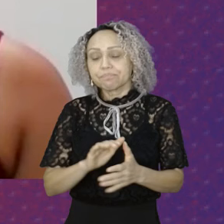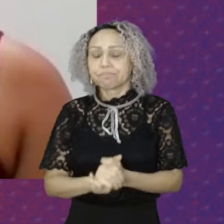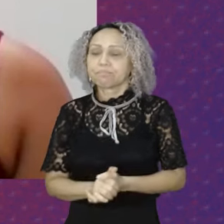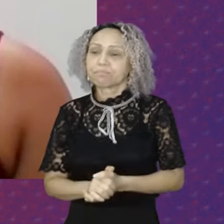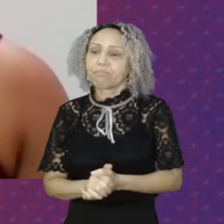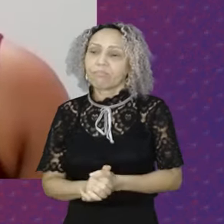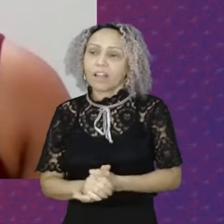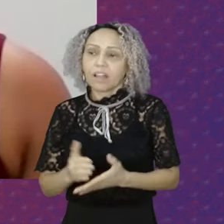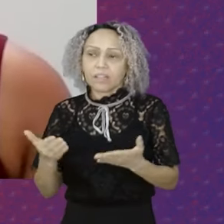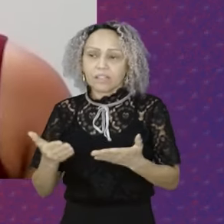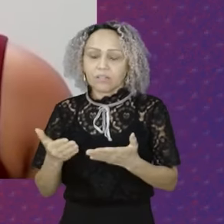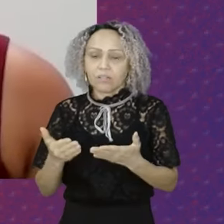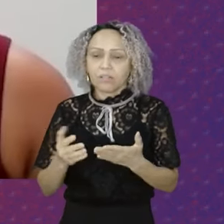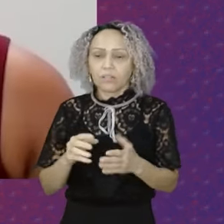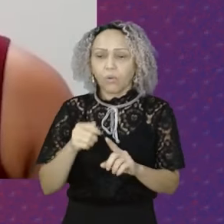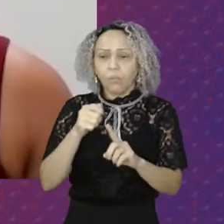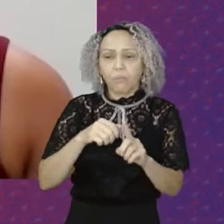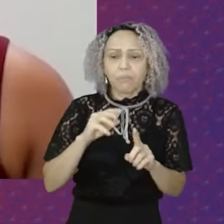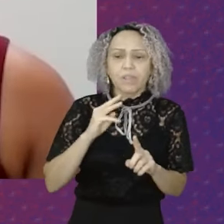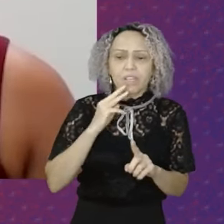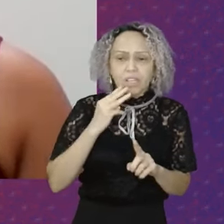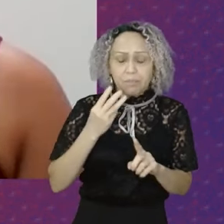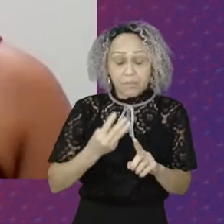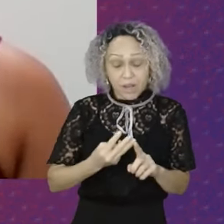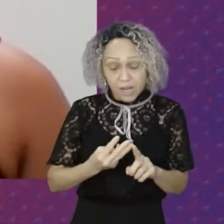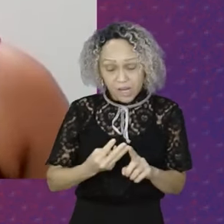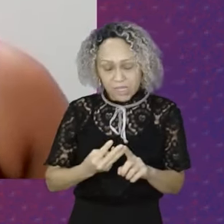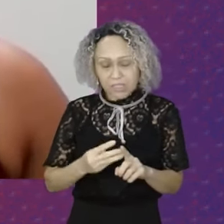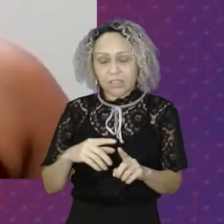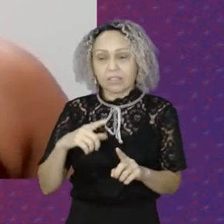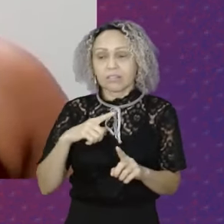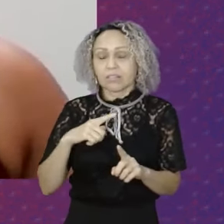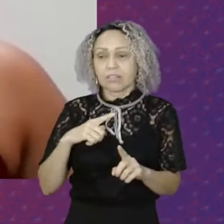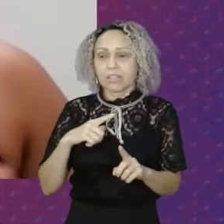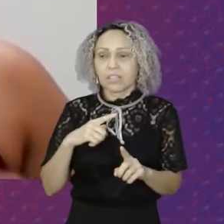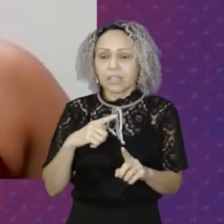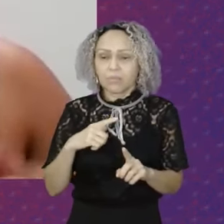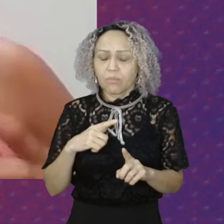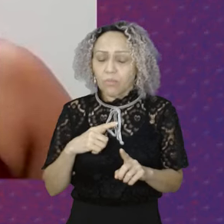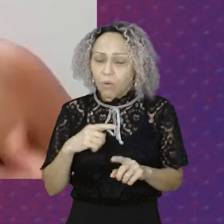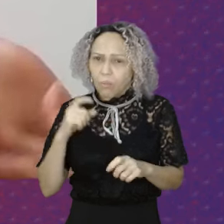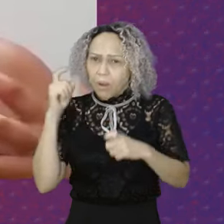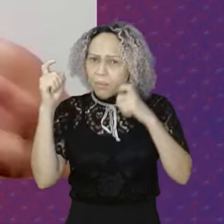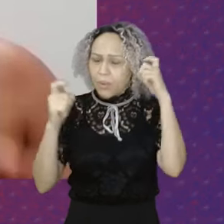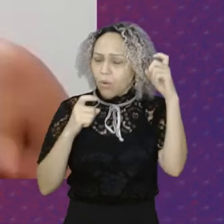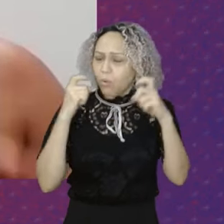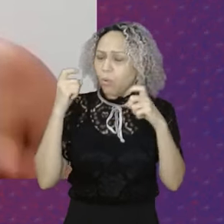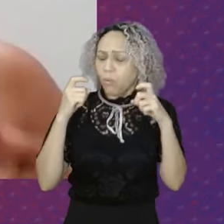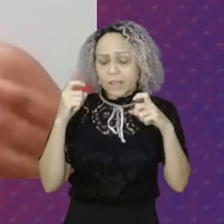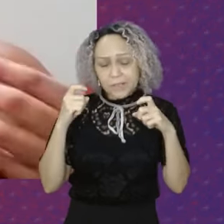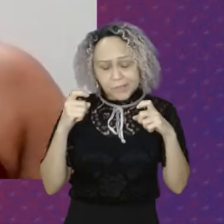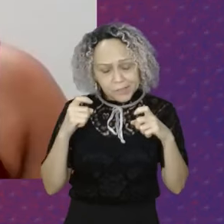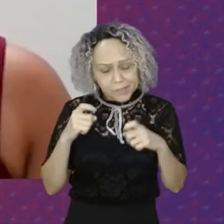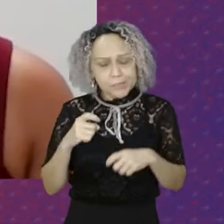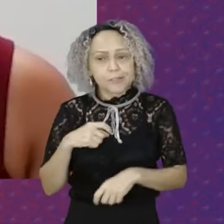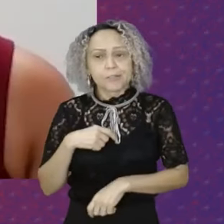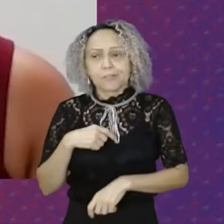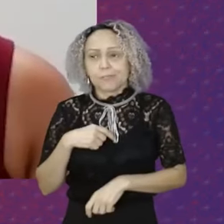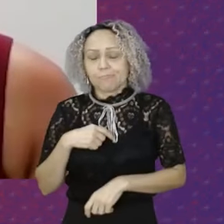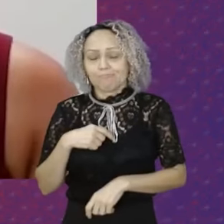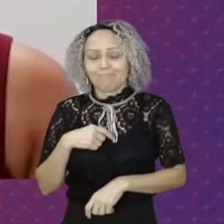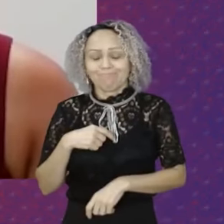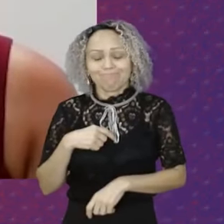Tendo uma maior articulação Uma maior preocupação Para garantir isso Porque os